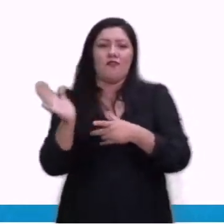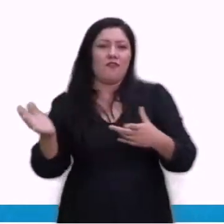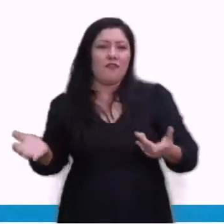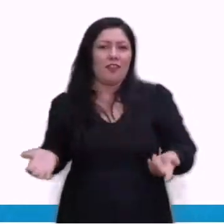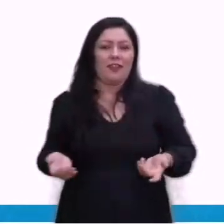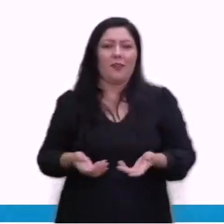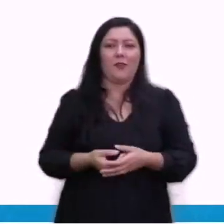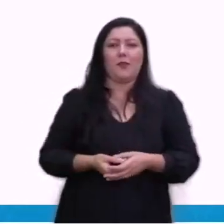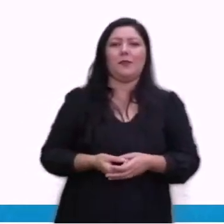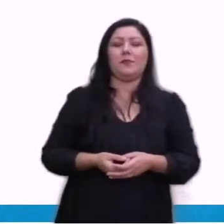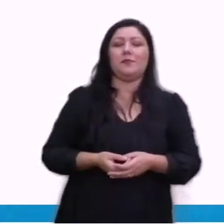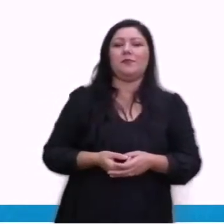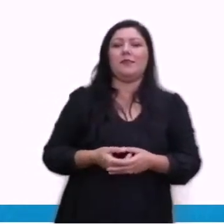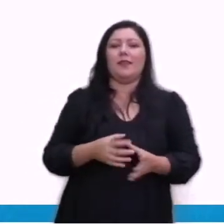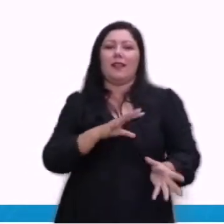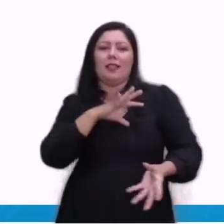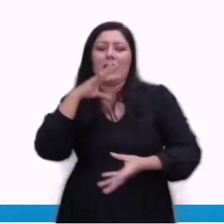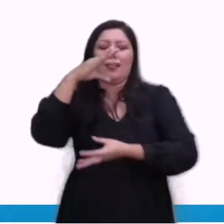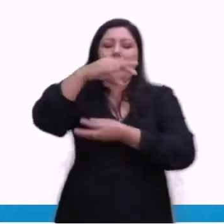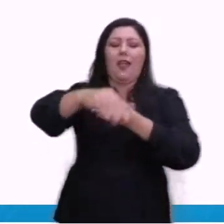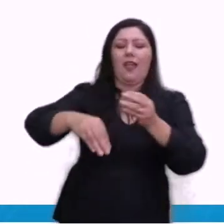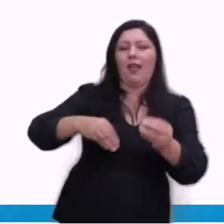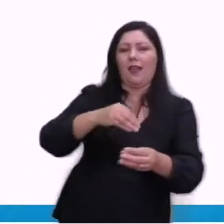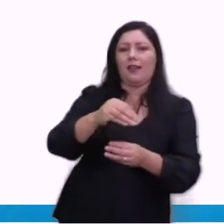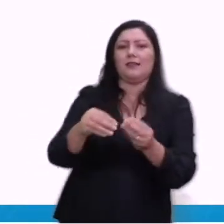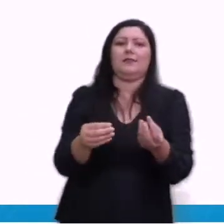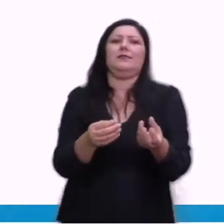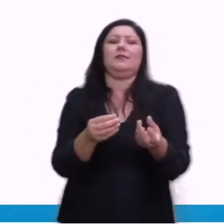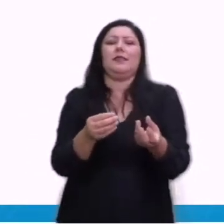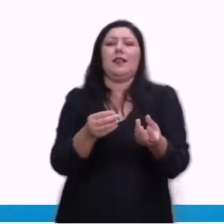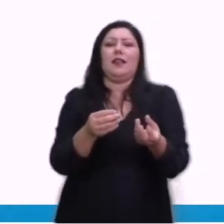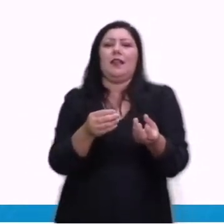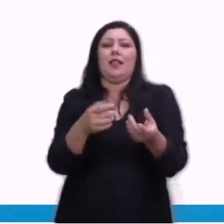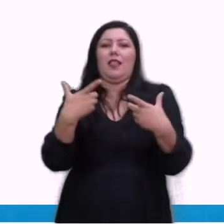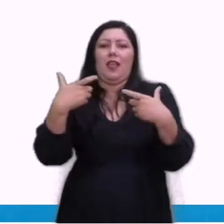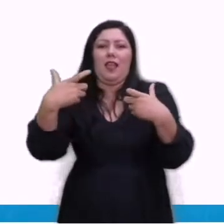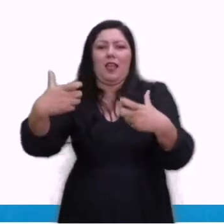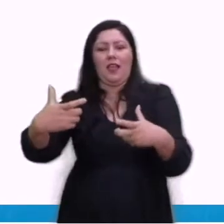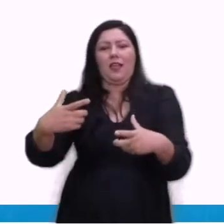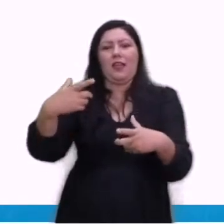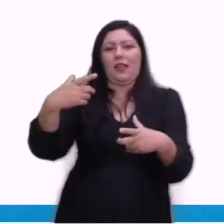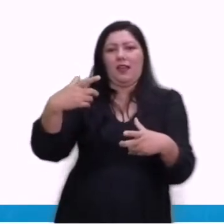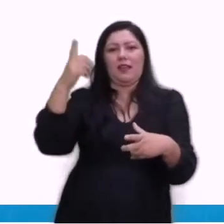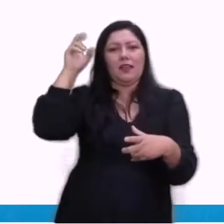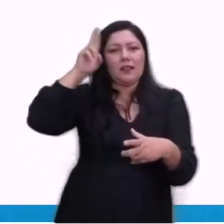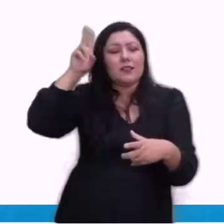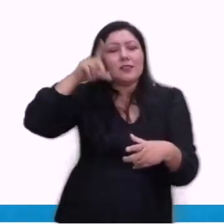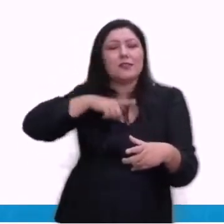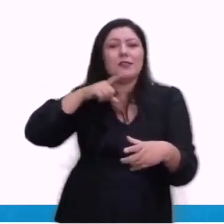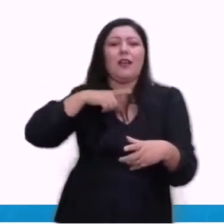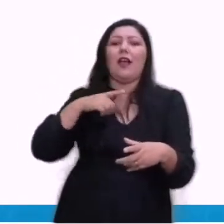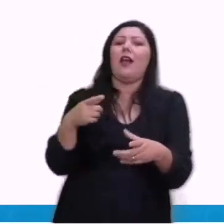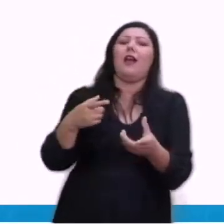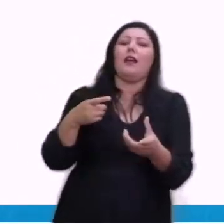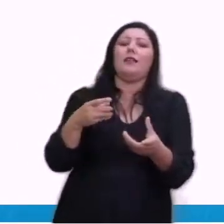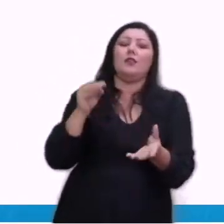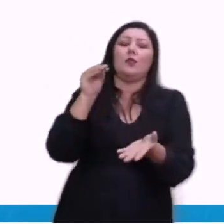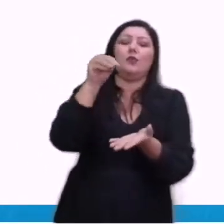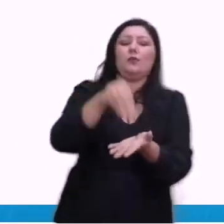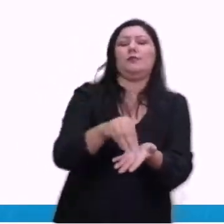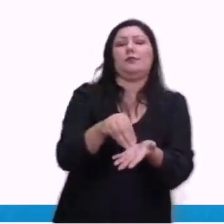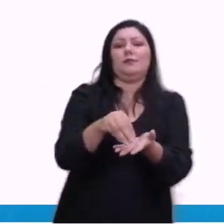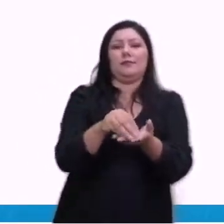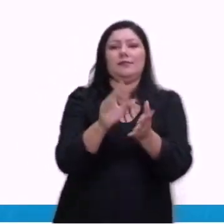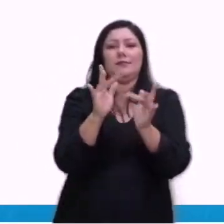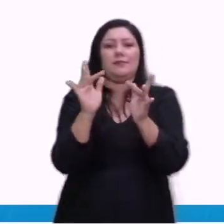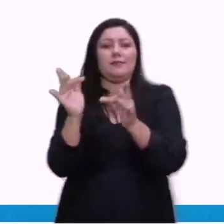um romance para dentro do fator histórico. Os kamikazes, como o Japão